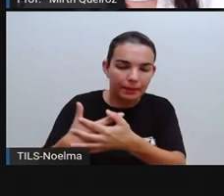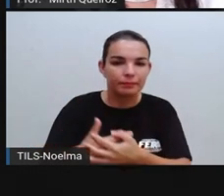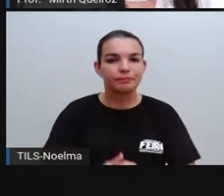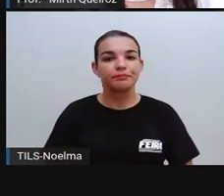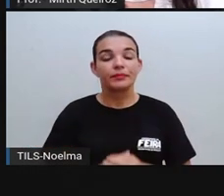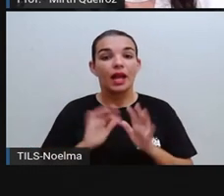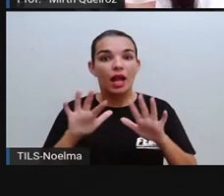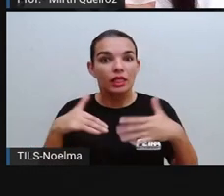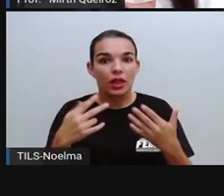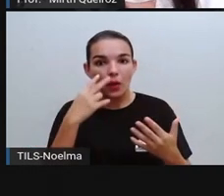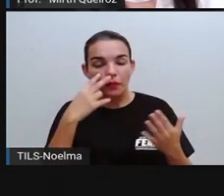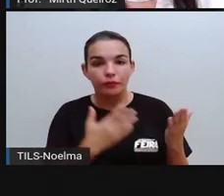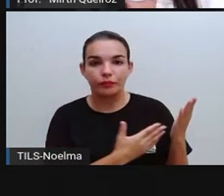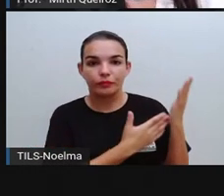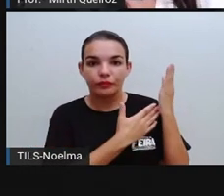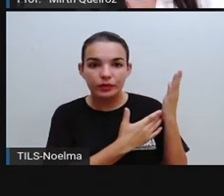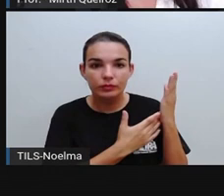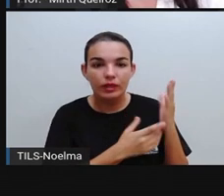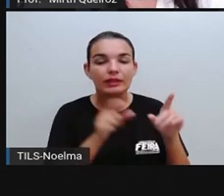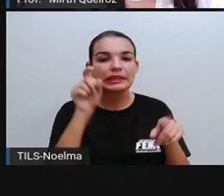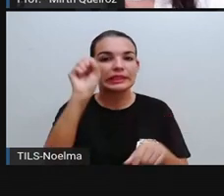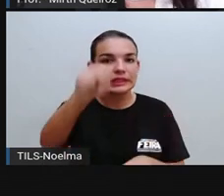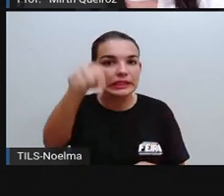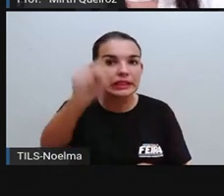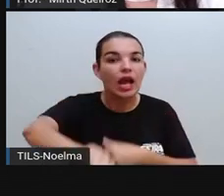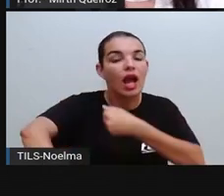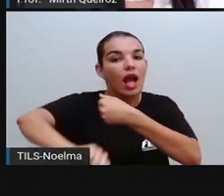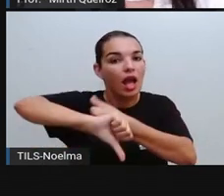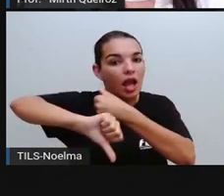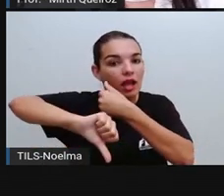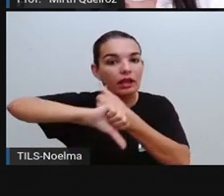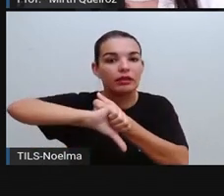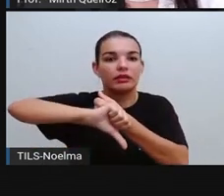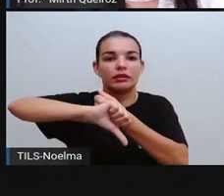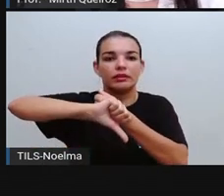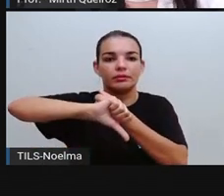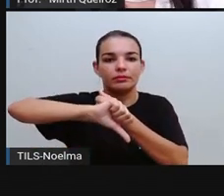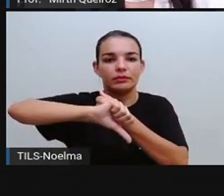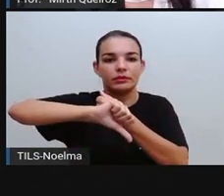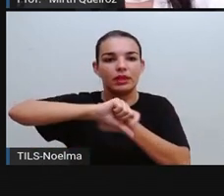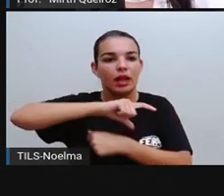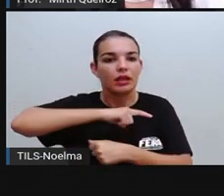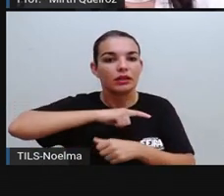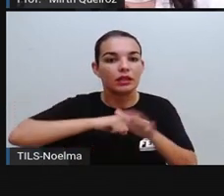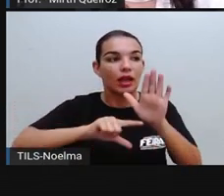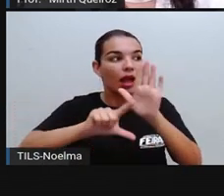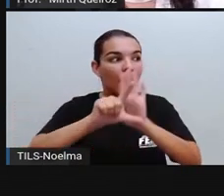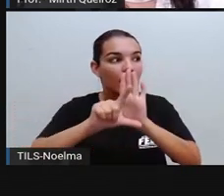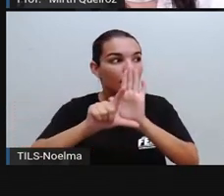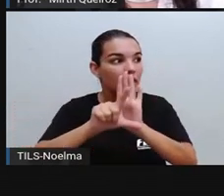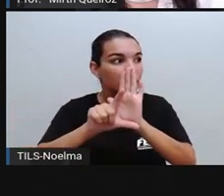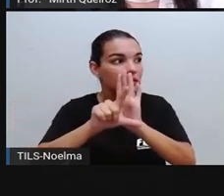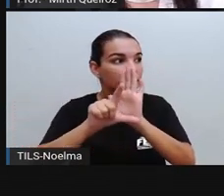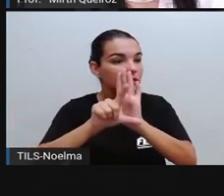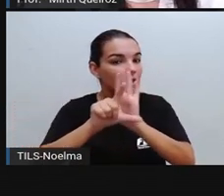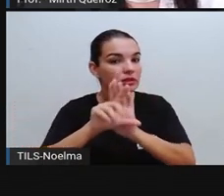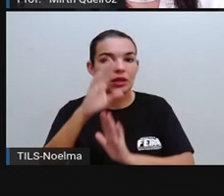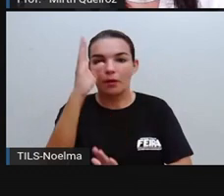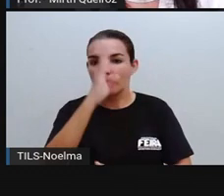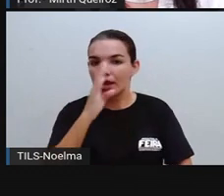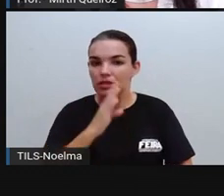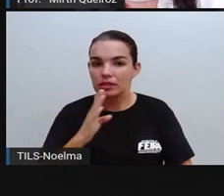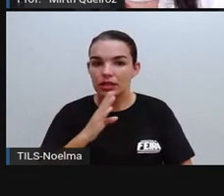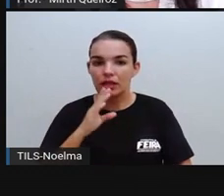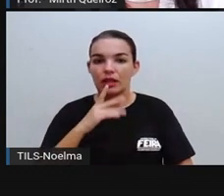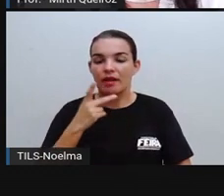Racismo é crime. A legislação brasileira, ela define racismo como crime, né? E aí, tem lá no nosso